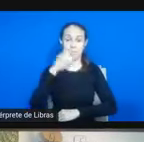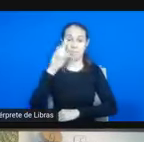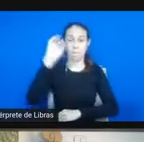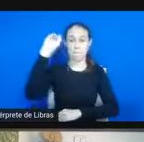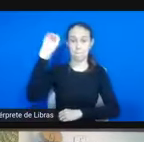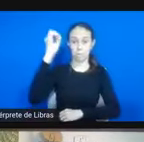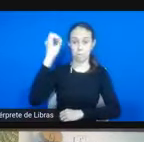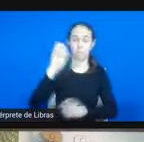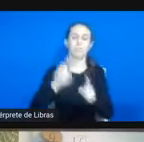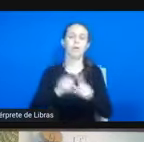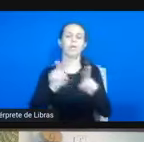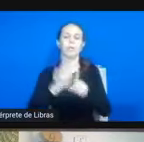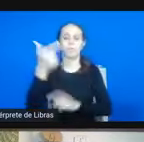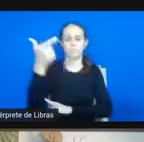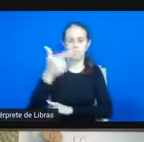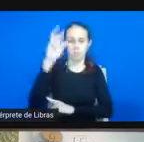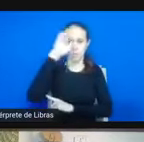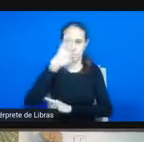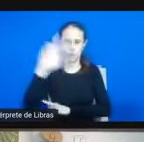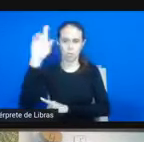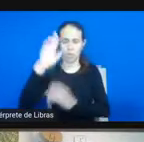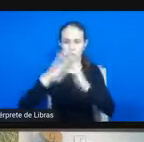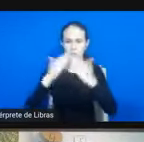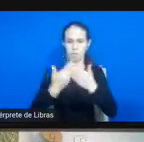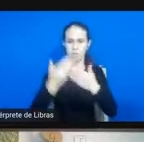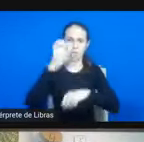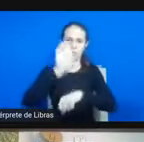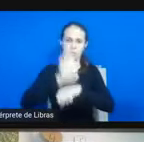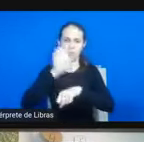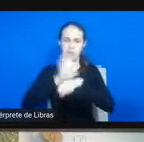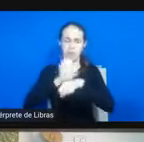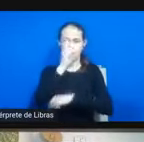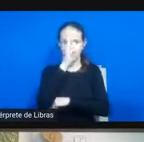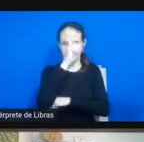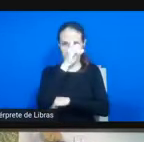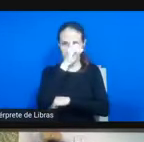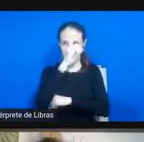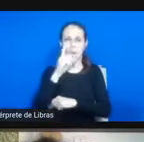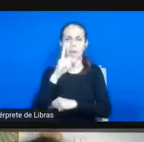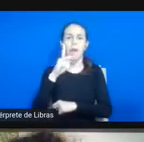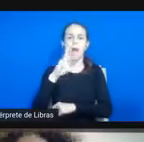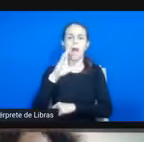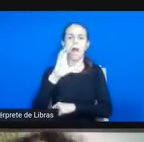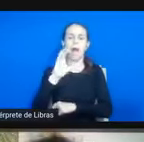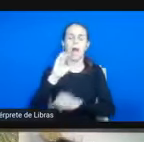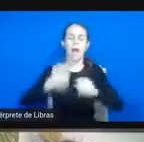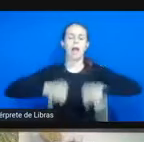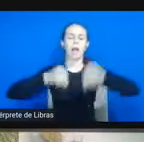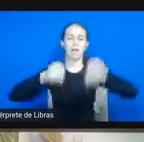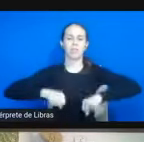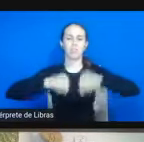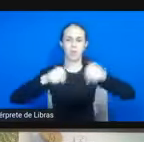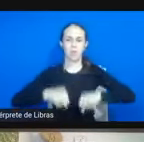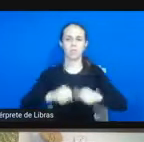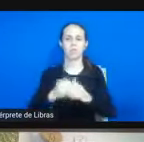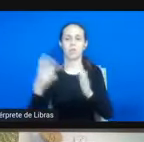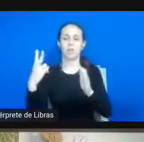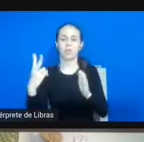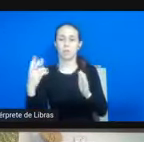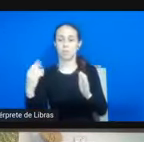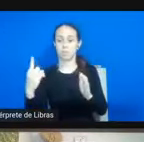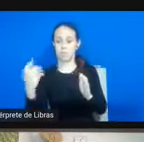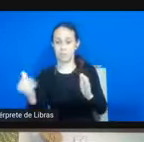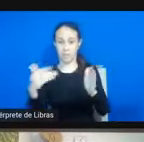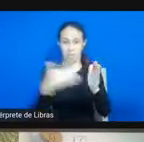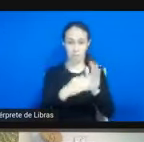atuou como vice-diretora da Escola Estadual de Ensino Fundamental Analto Canoense, Canoas RS, de 2016 a